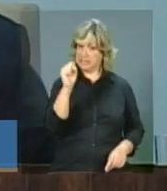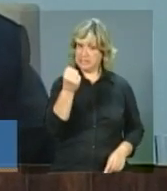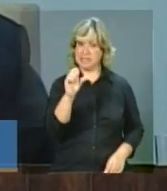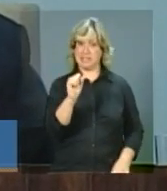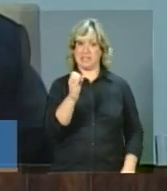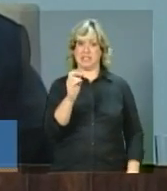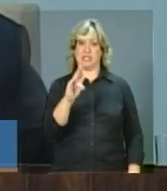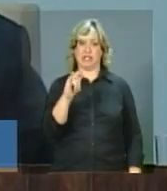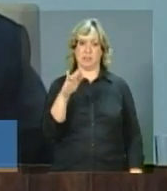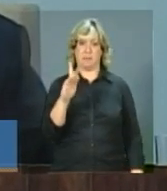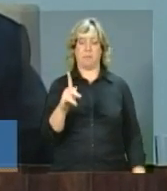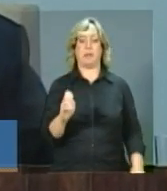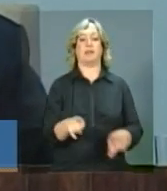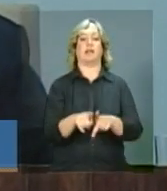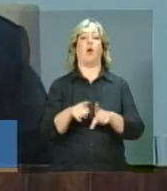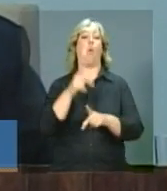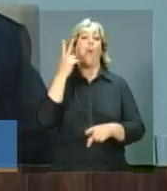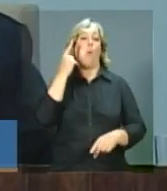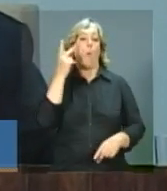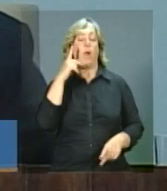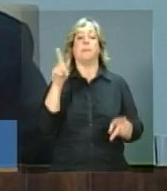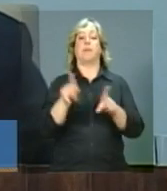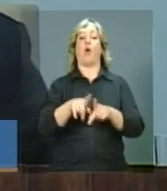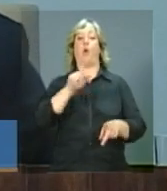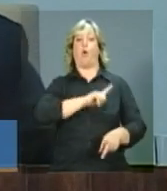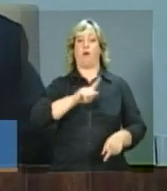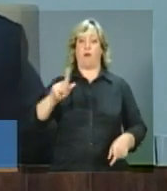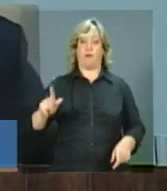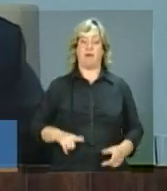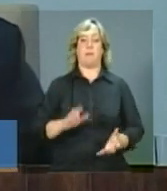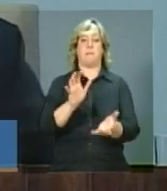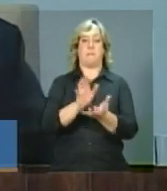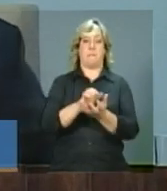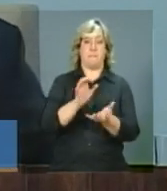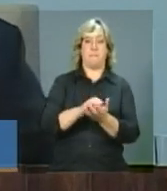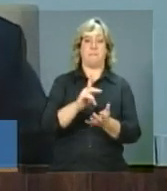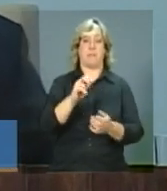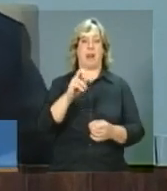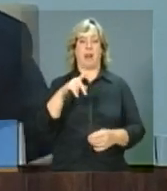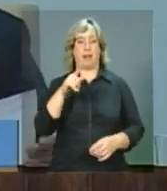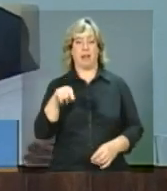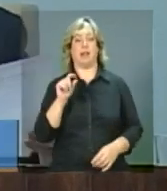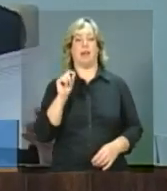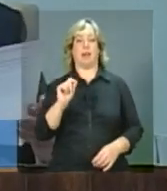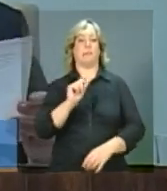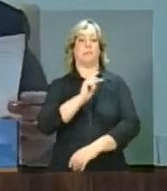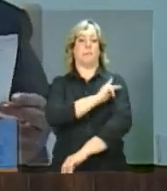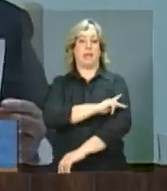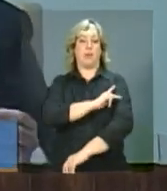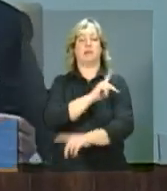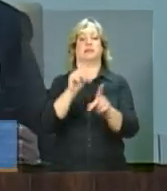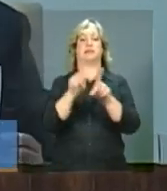Vaz Alegre, Ceará, e os governos de Pernambuco, Paraná, Piauí e Rio de Janeiro. Bom,